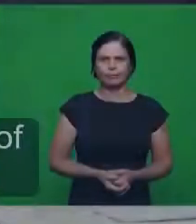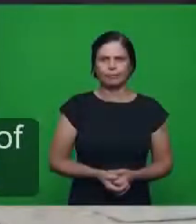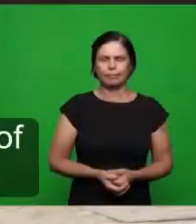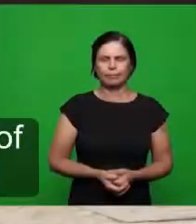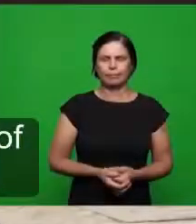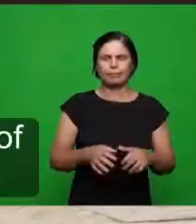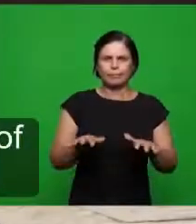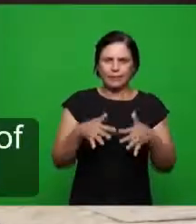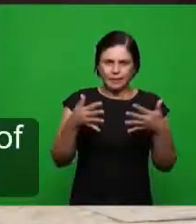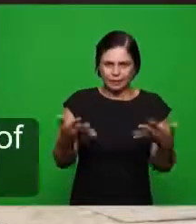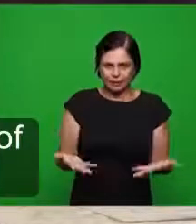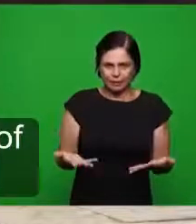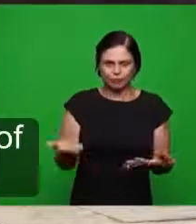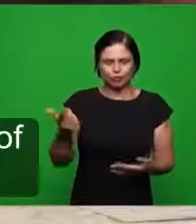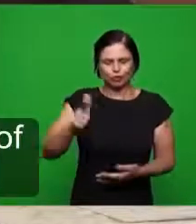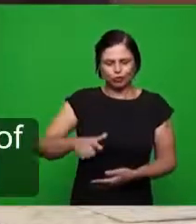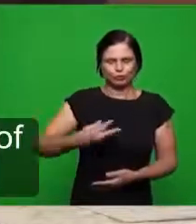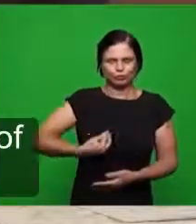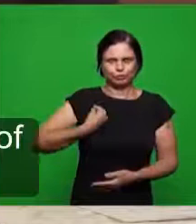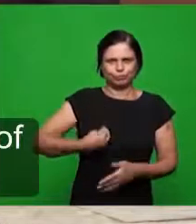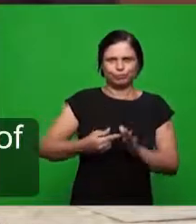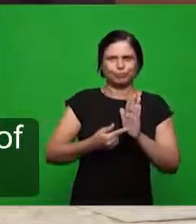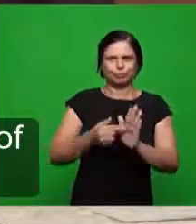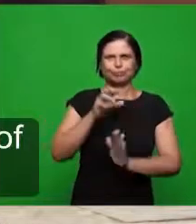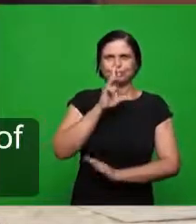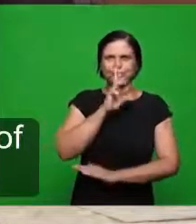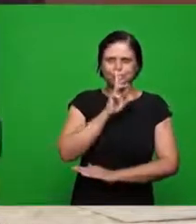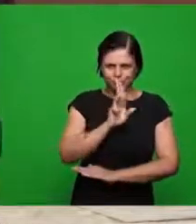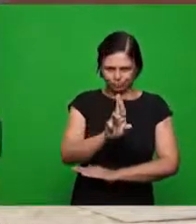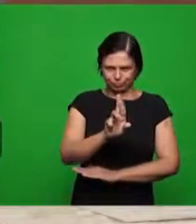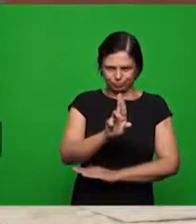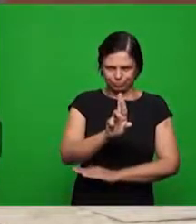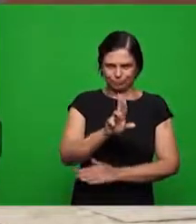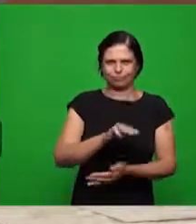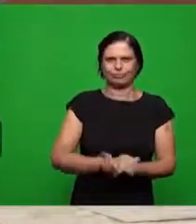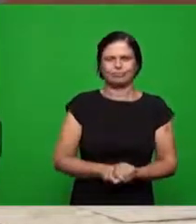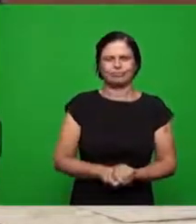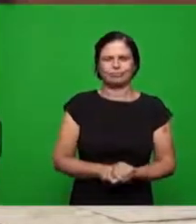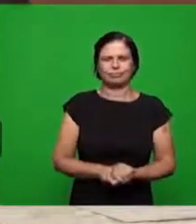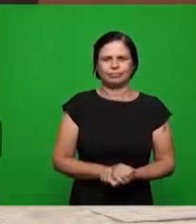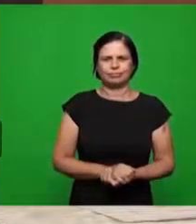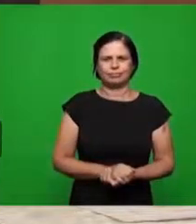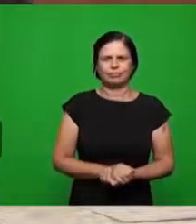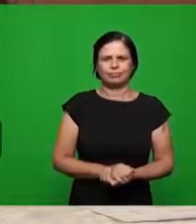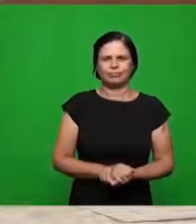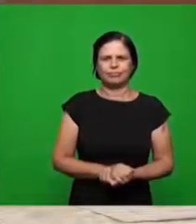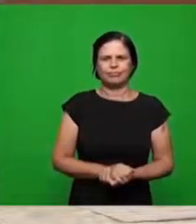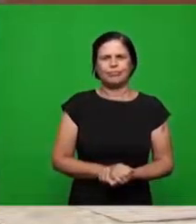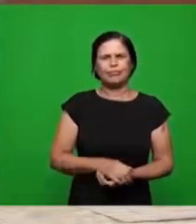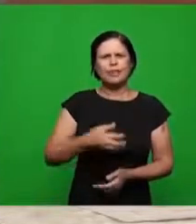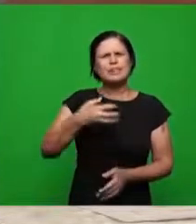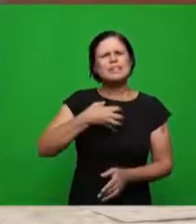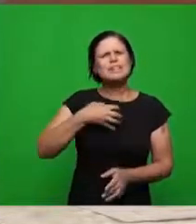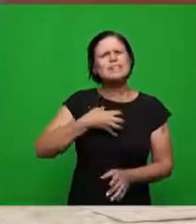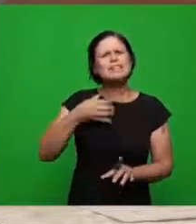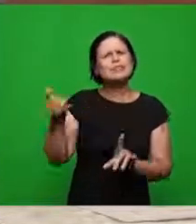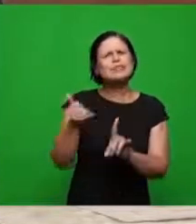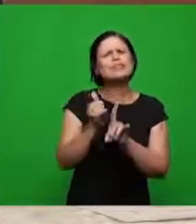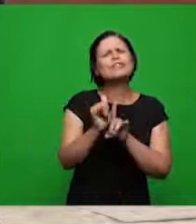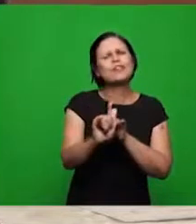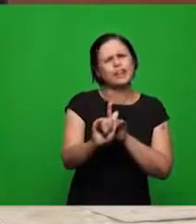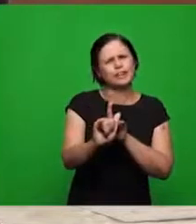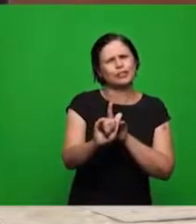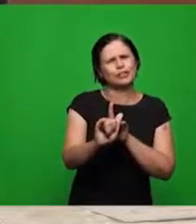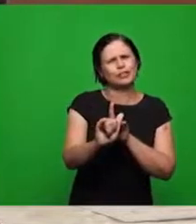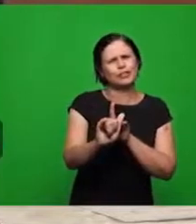então irmãos retornamos aqui já com a resposta da pergunta que foi feita aos irmãos qual o significado profético